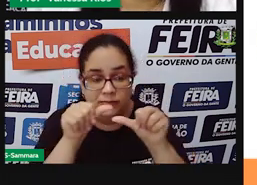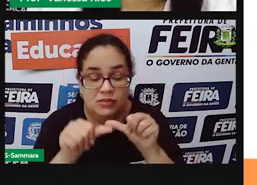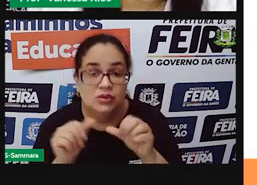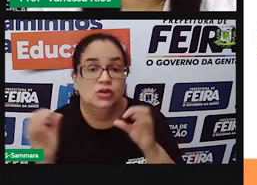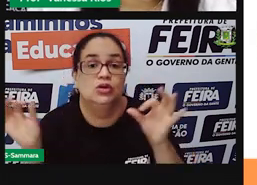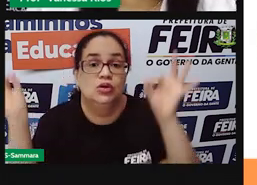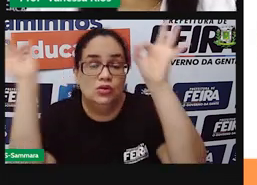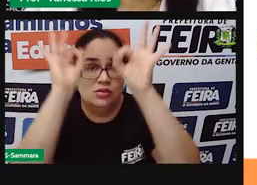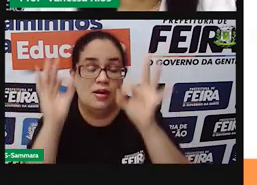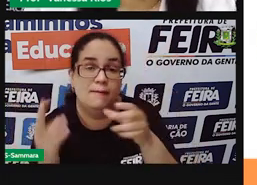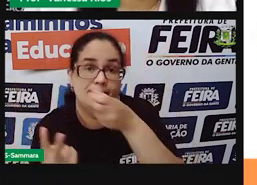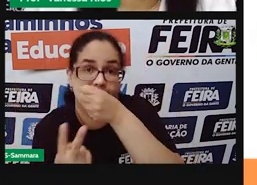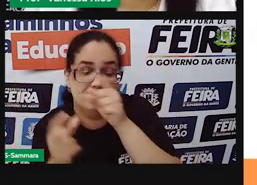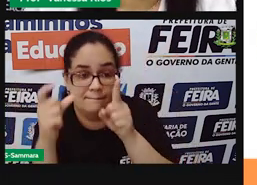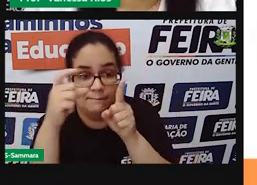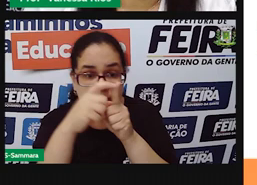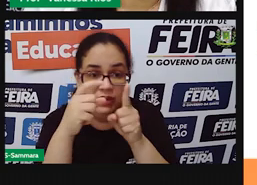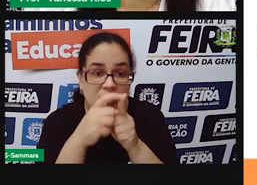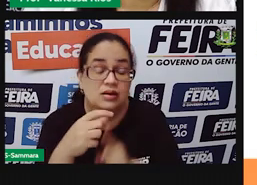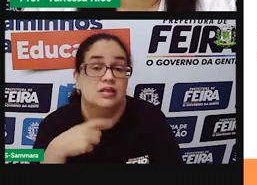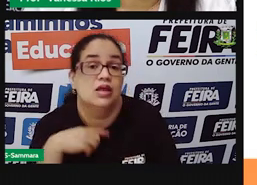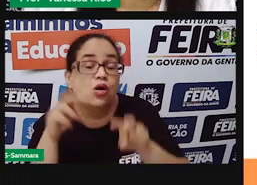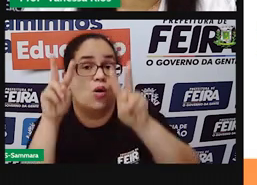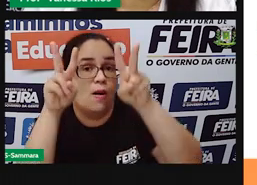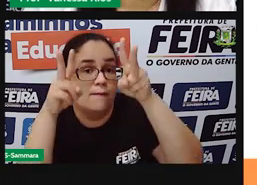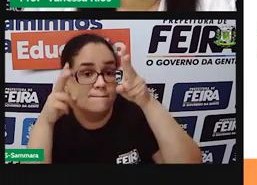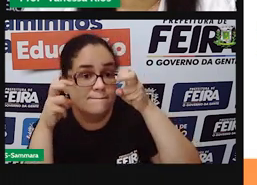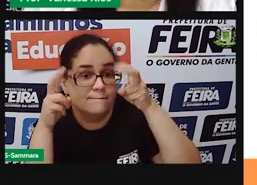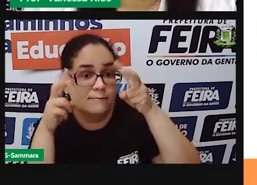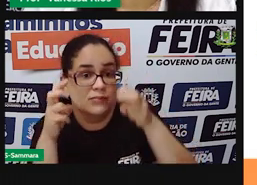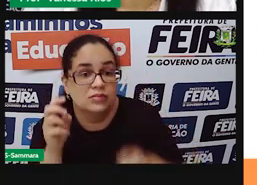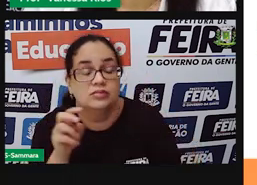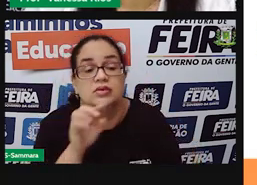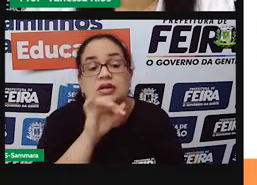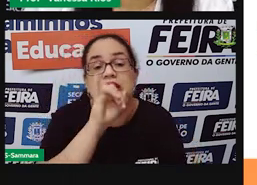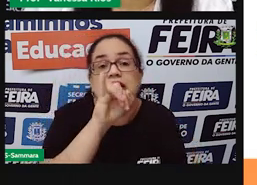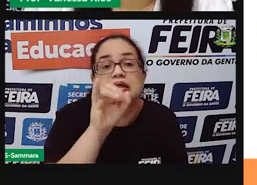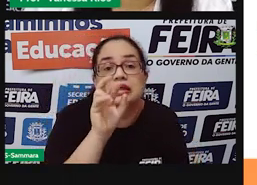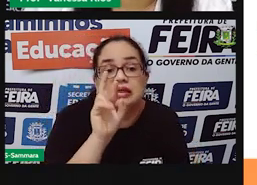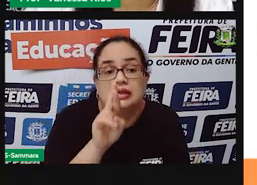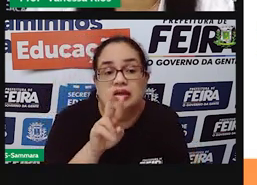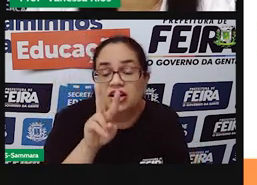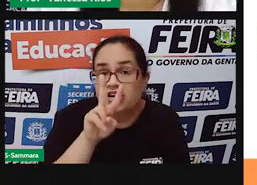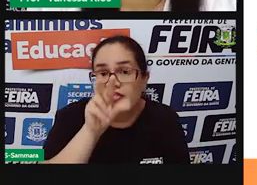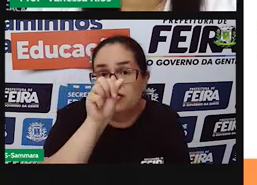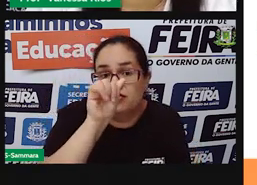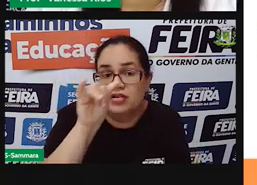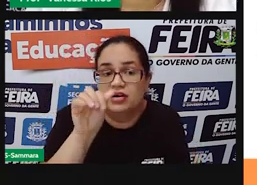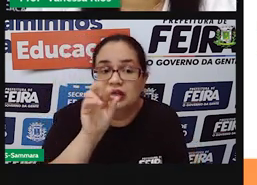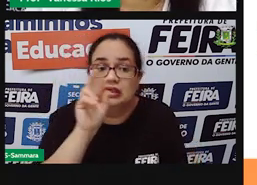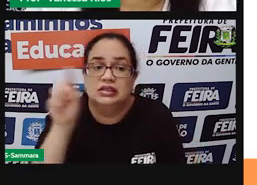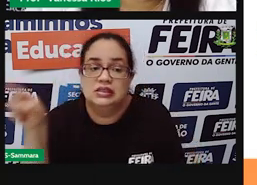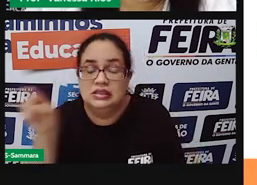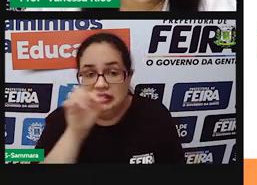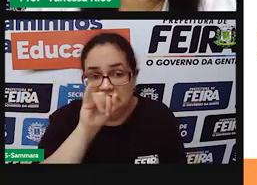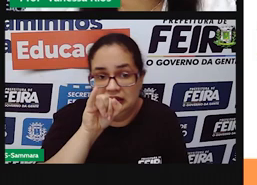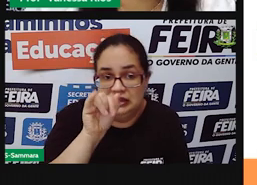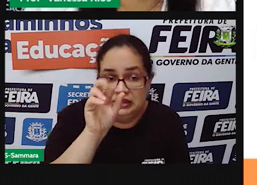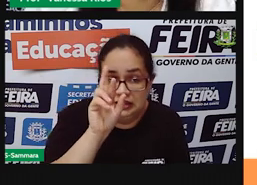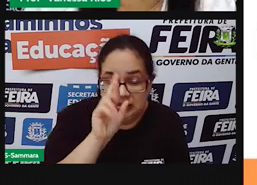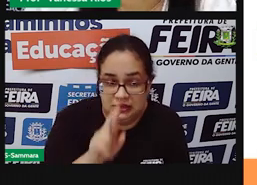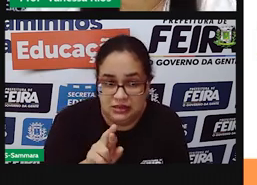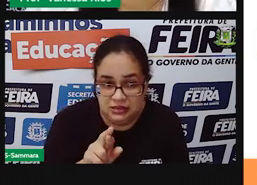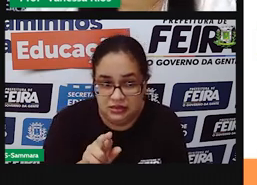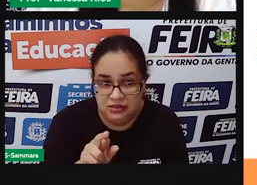estrutura da palavra. Então, a gente observa aí, vai, vem do verbo ir. E quando conjugado nesse tempo